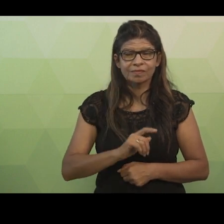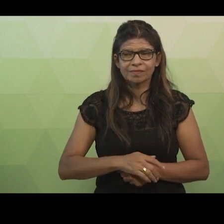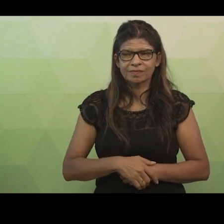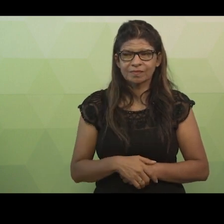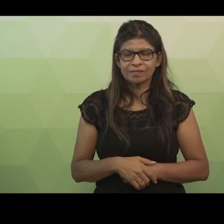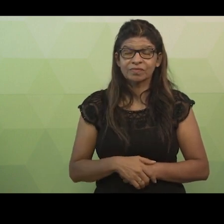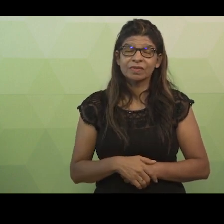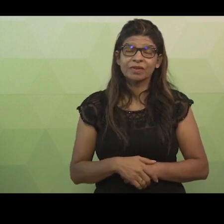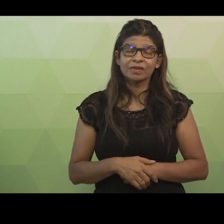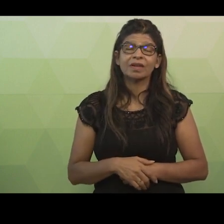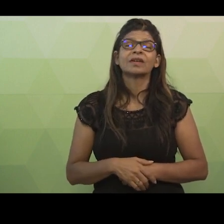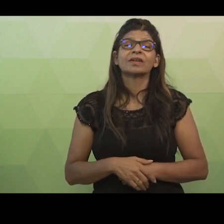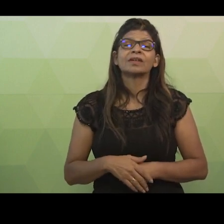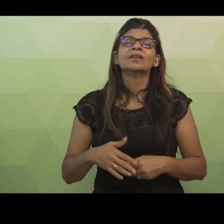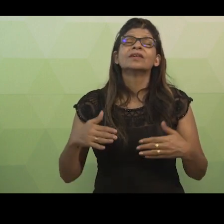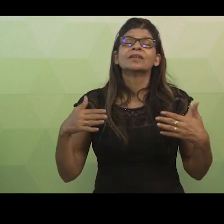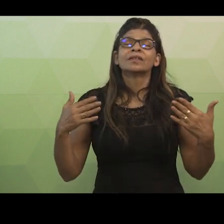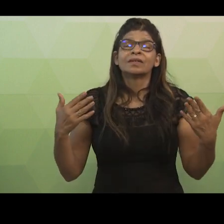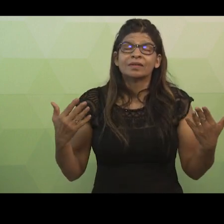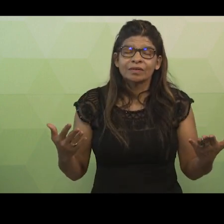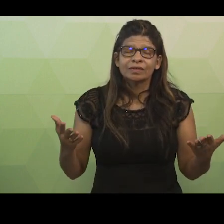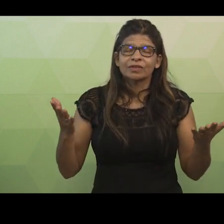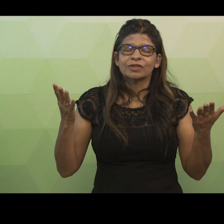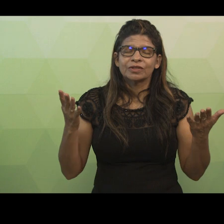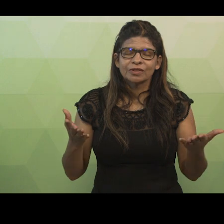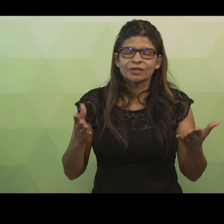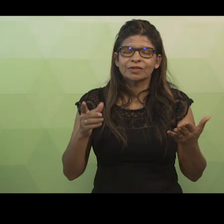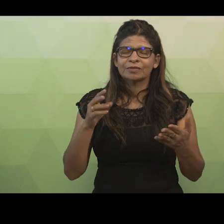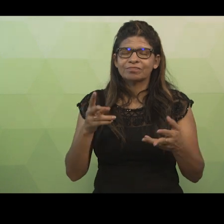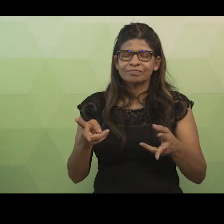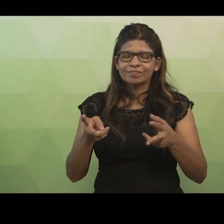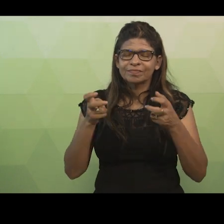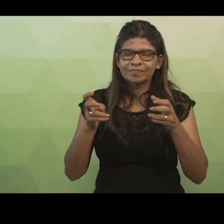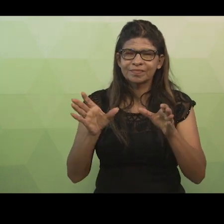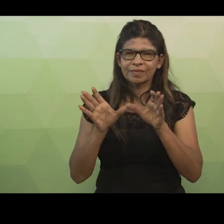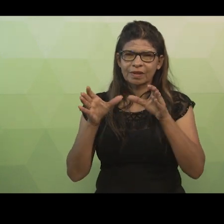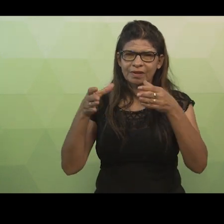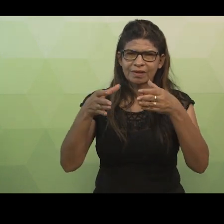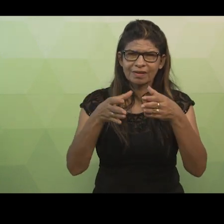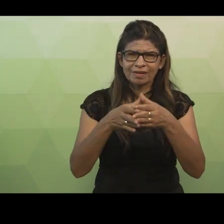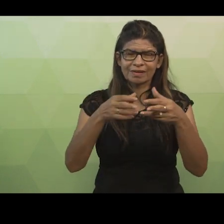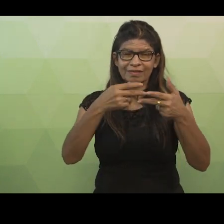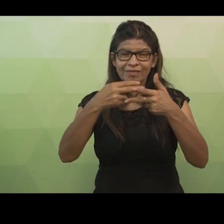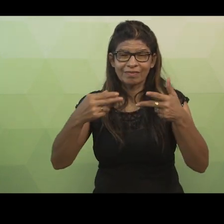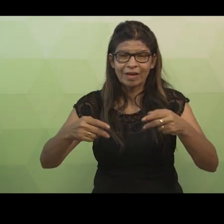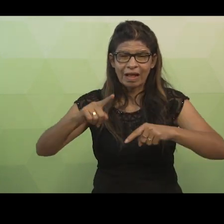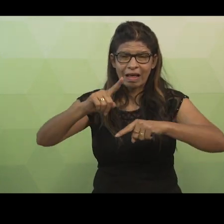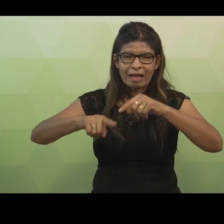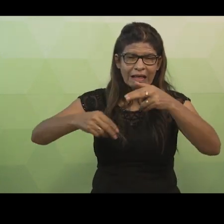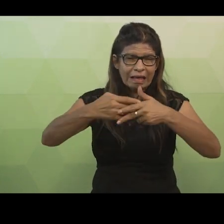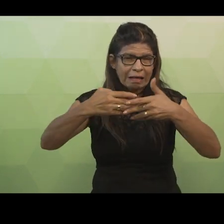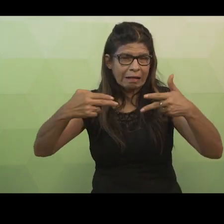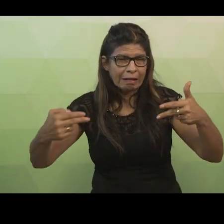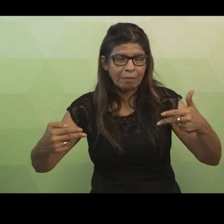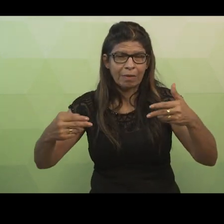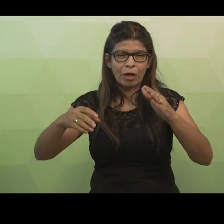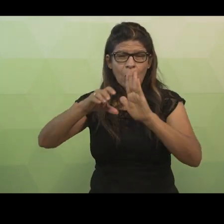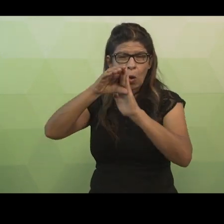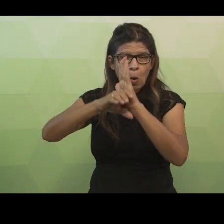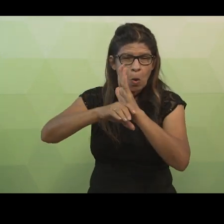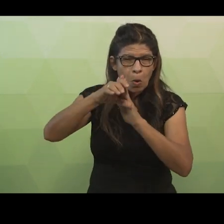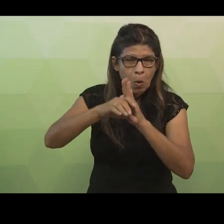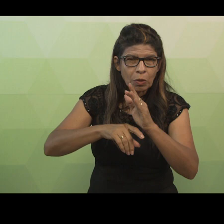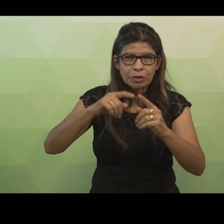Já vimos que as classes são representações de elementos, conceitos, ideias, grupo de objetos ou